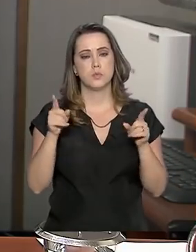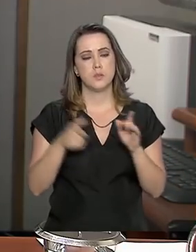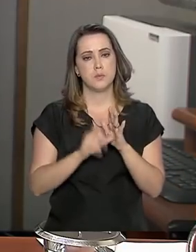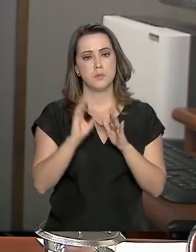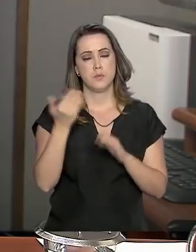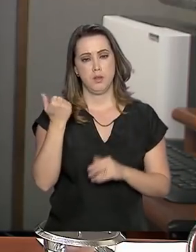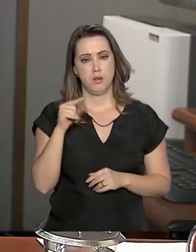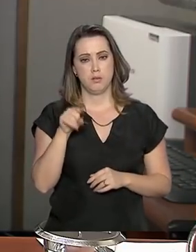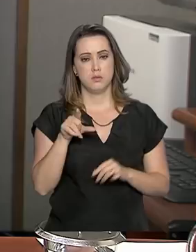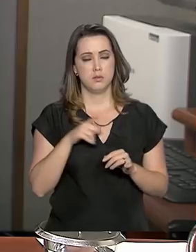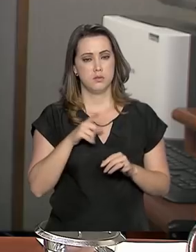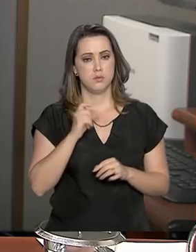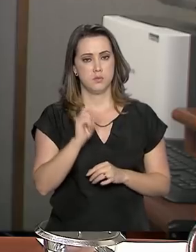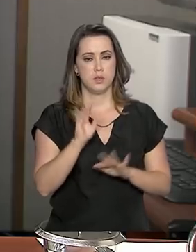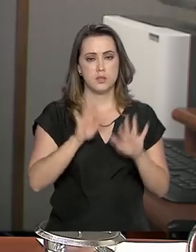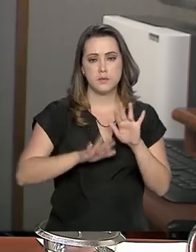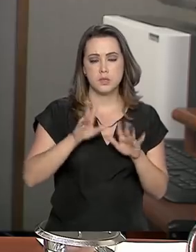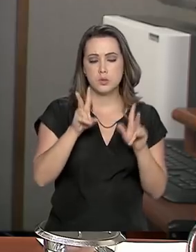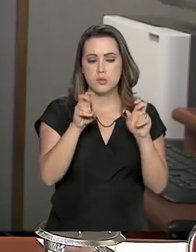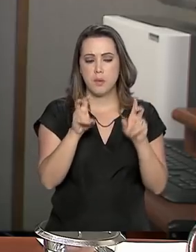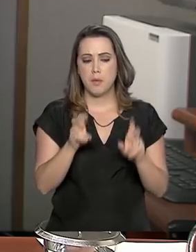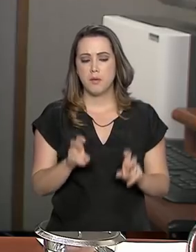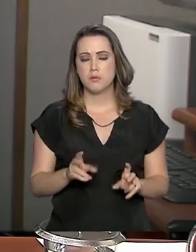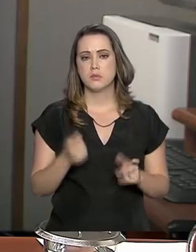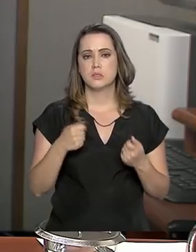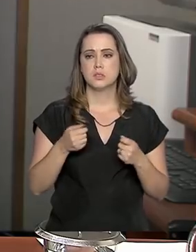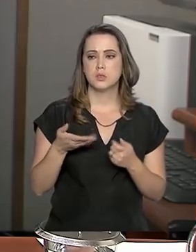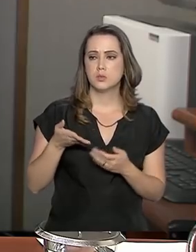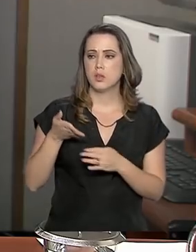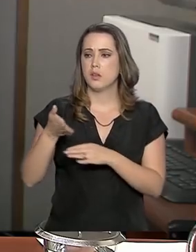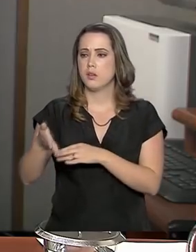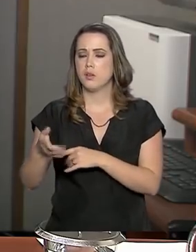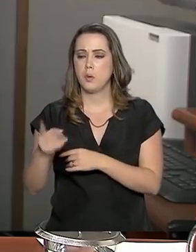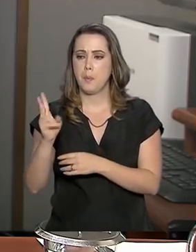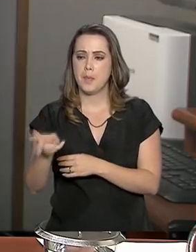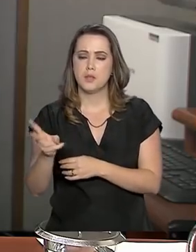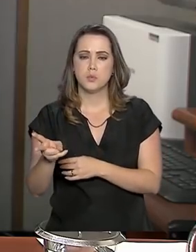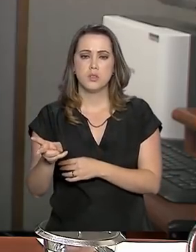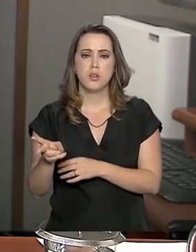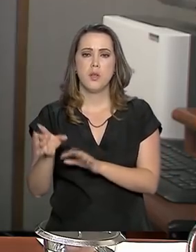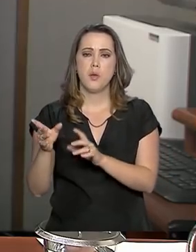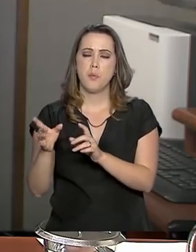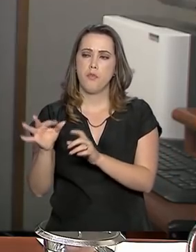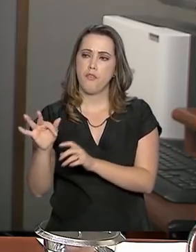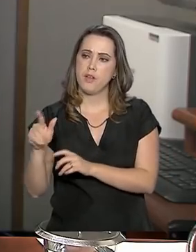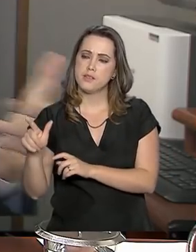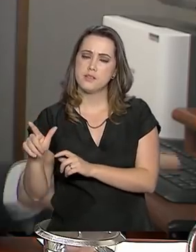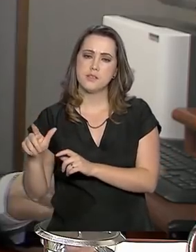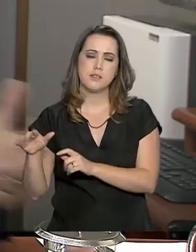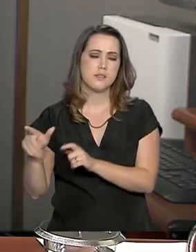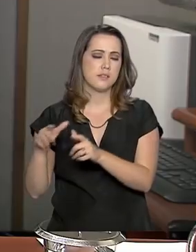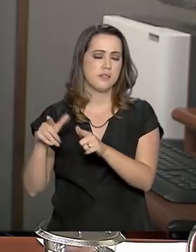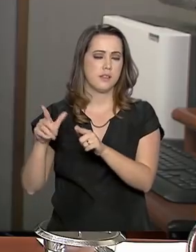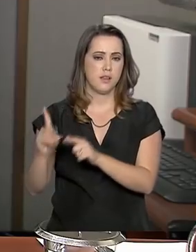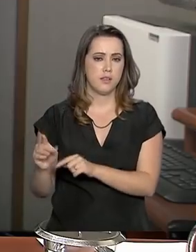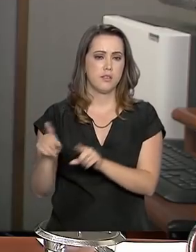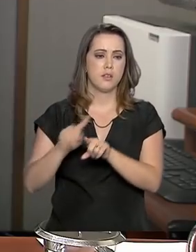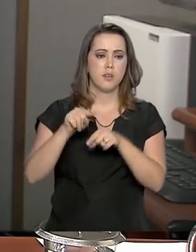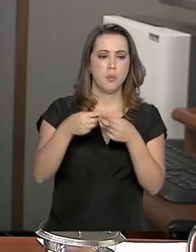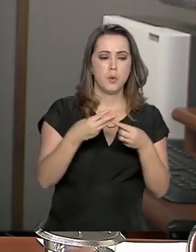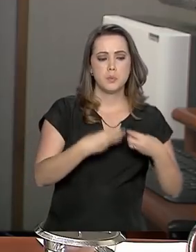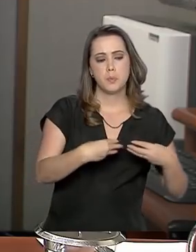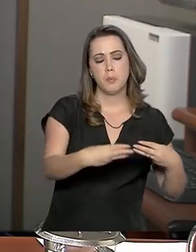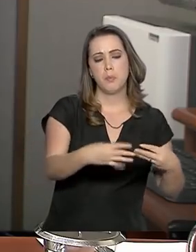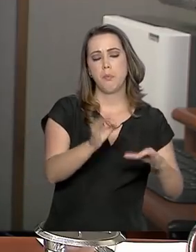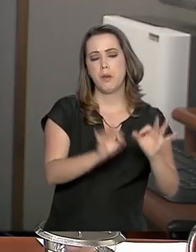estrutura vigente até então, muitos assuntos transitavam ao mesmo tempo pelo Ministério da Fazenda, planejamento, indústria e comércio,